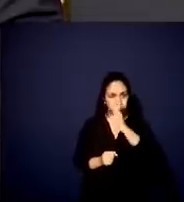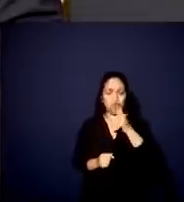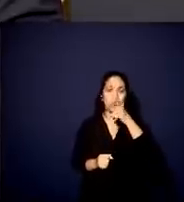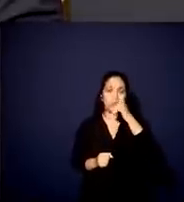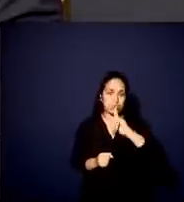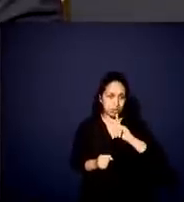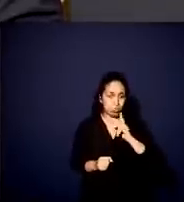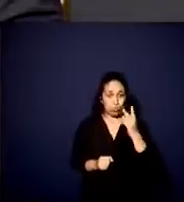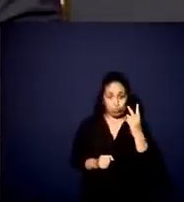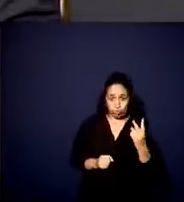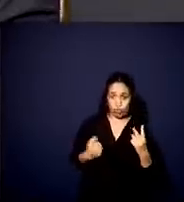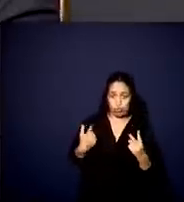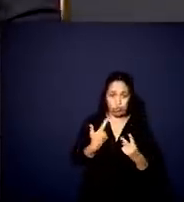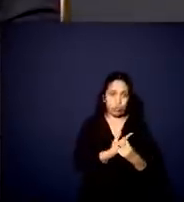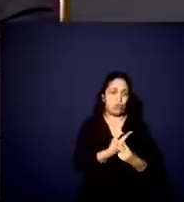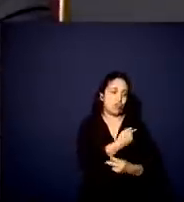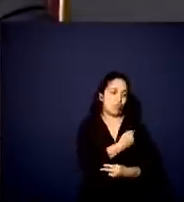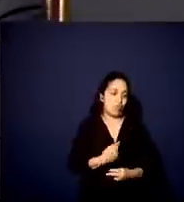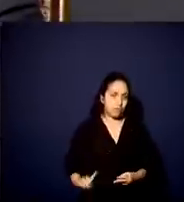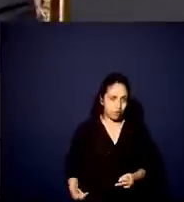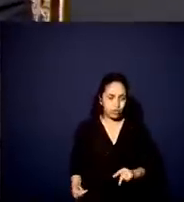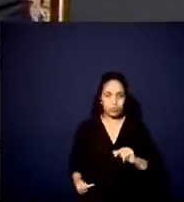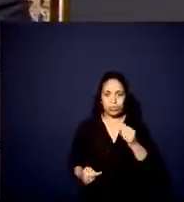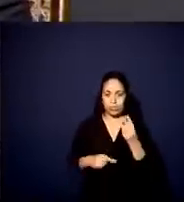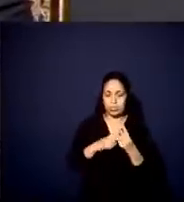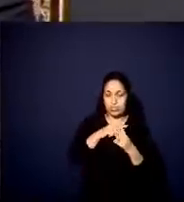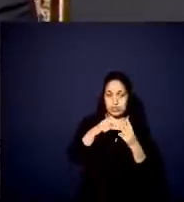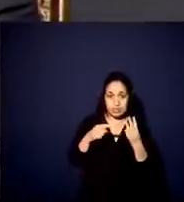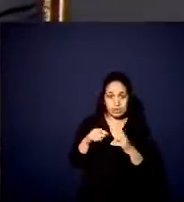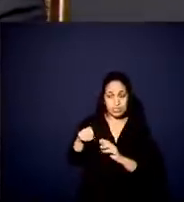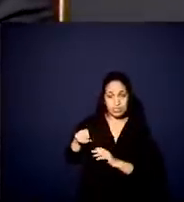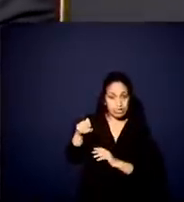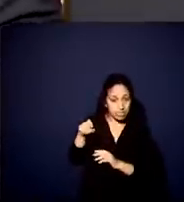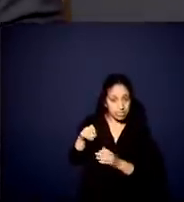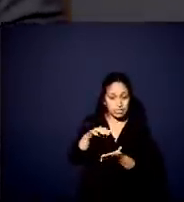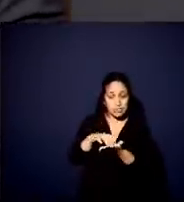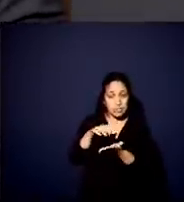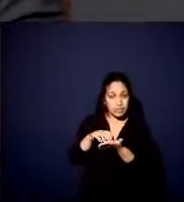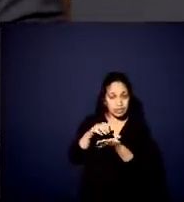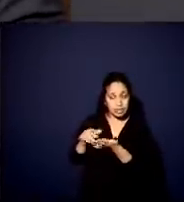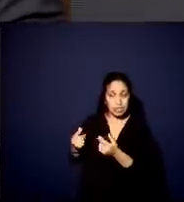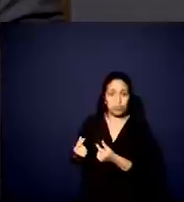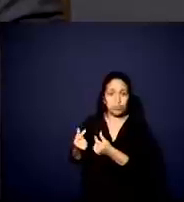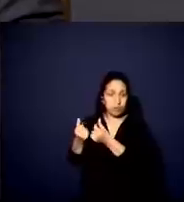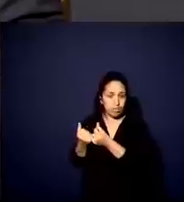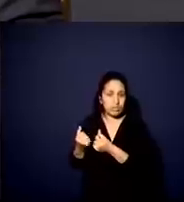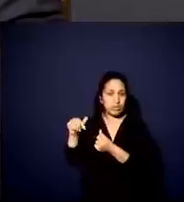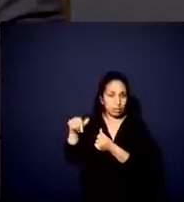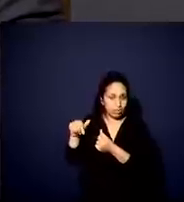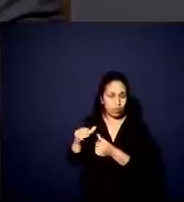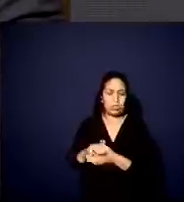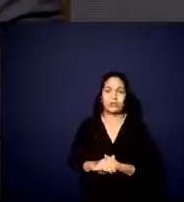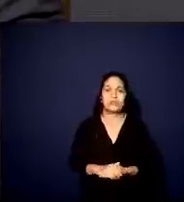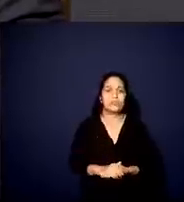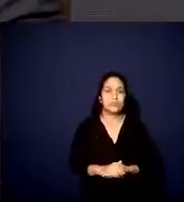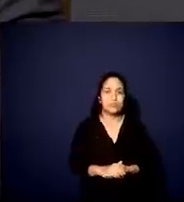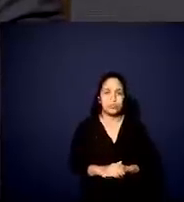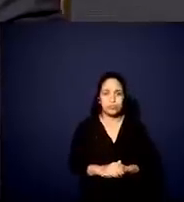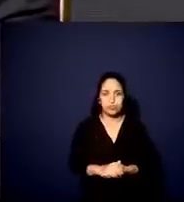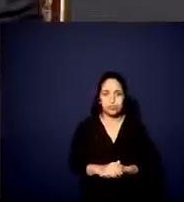governo, outros três sob a liderança do ex-secretário da Fazenda, Ode Cunha, que está aqui no governo da governadora Iada Crúcios. Então,